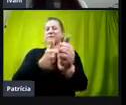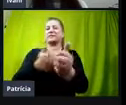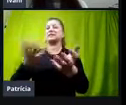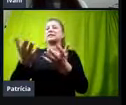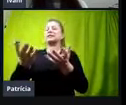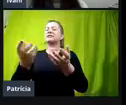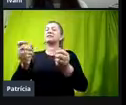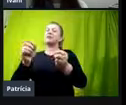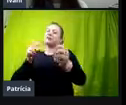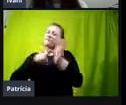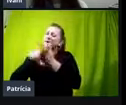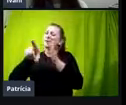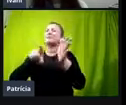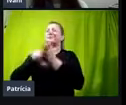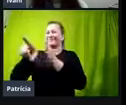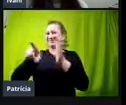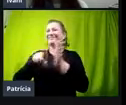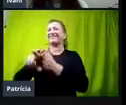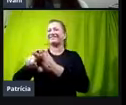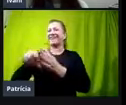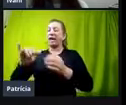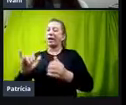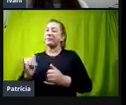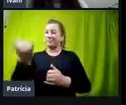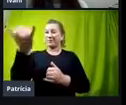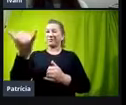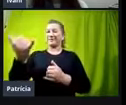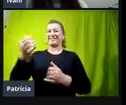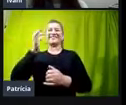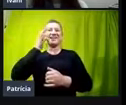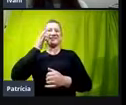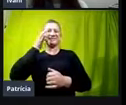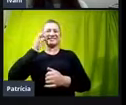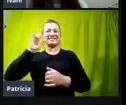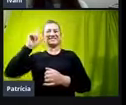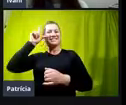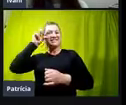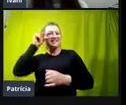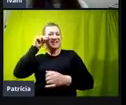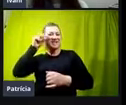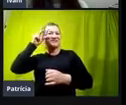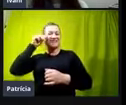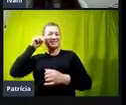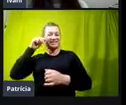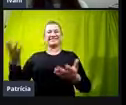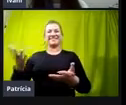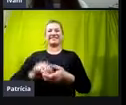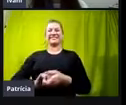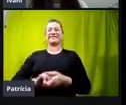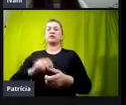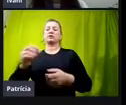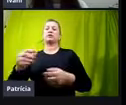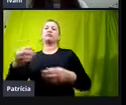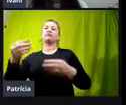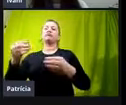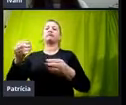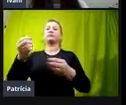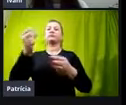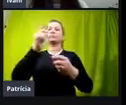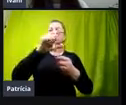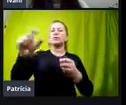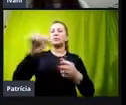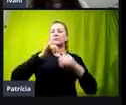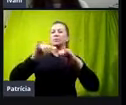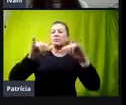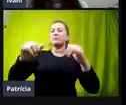alguma pergunta também, aproveitar aí a presença da Ivani, mas a maioria dos comentários é no sentido da valorização,